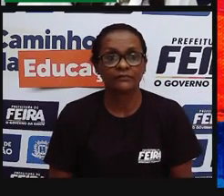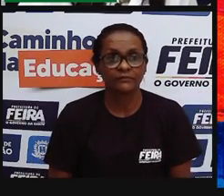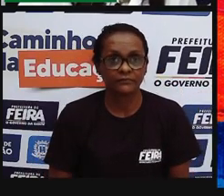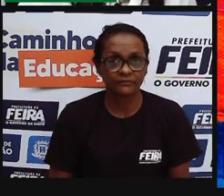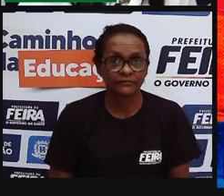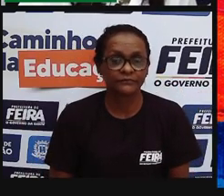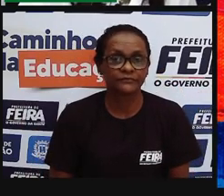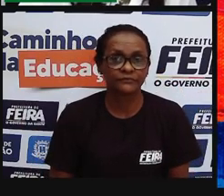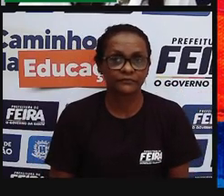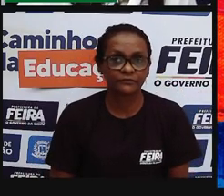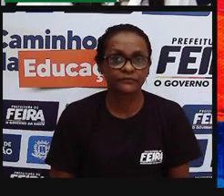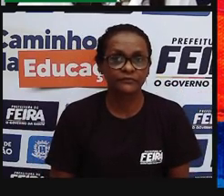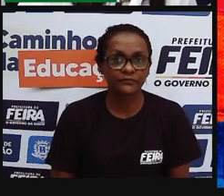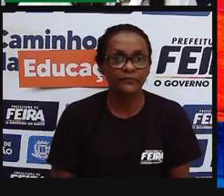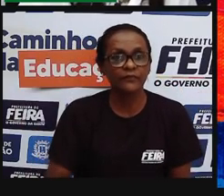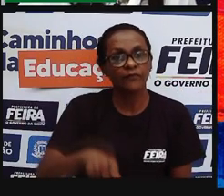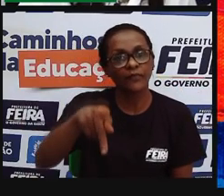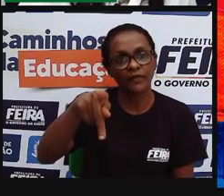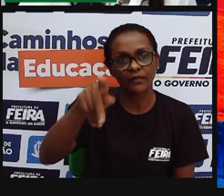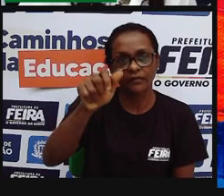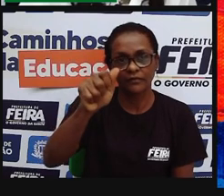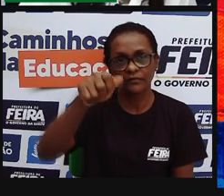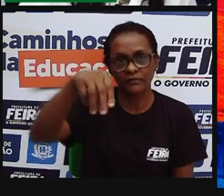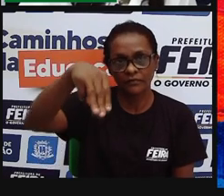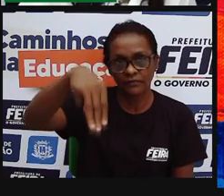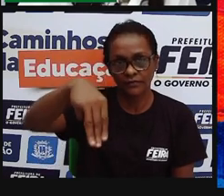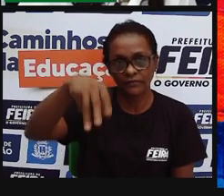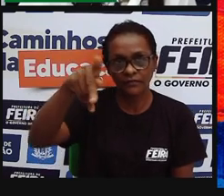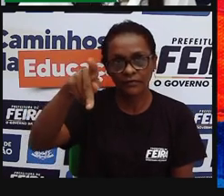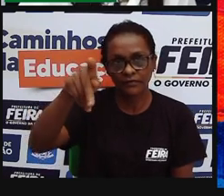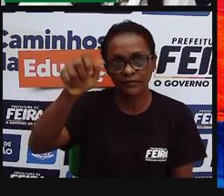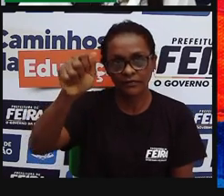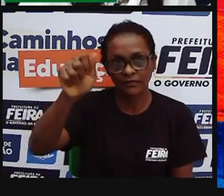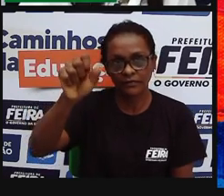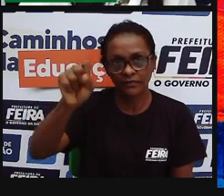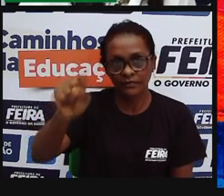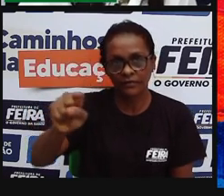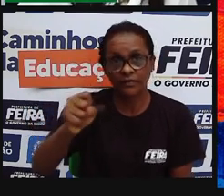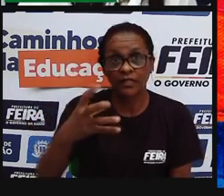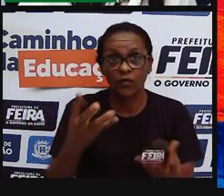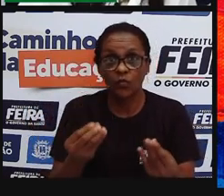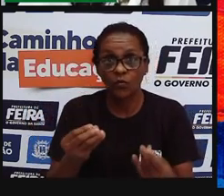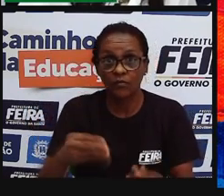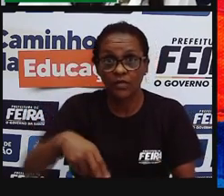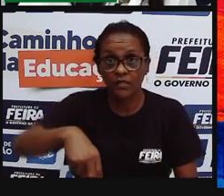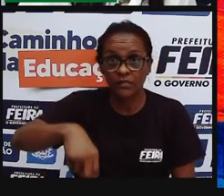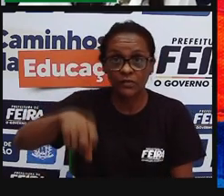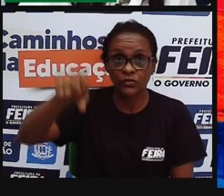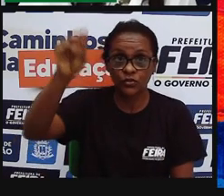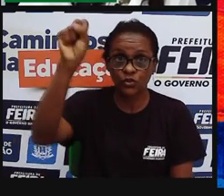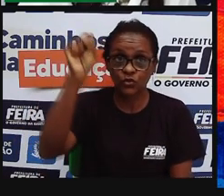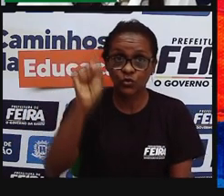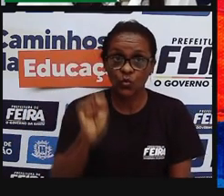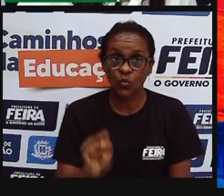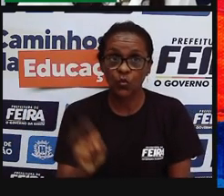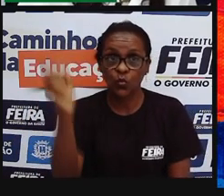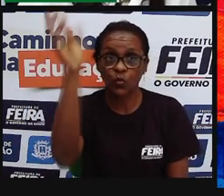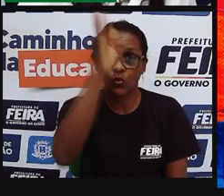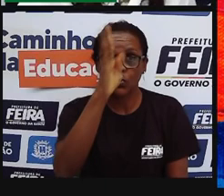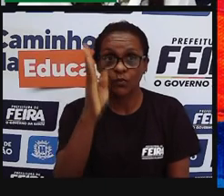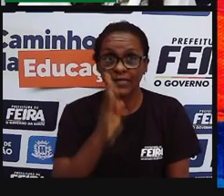Os Pampas, né, fica no sul do Brasil, no Rio Grande do Sul, num clima subtropical,